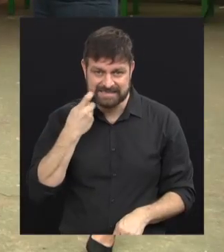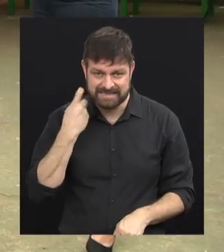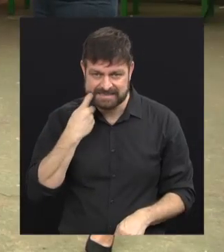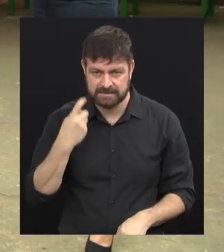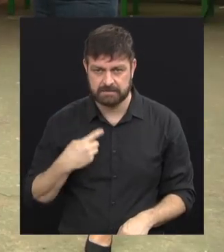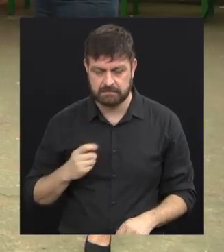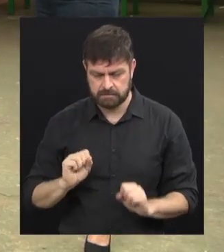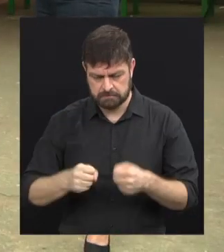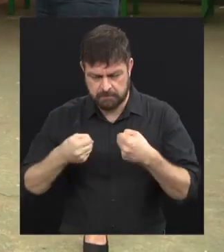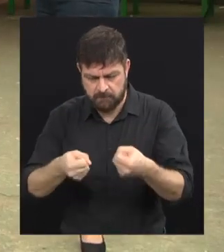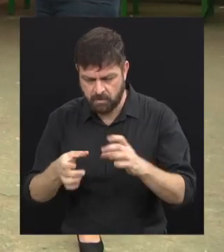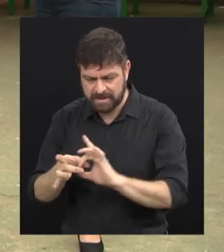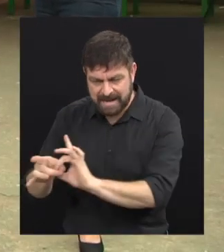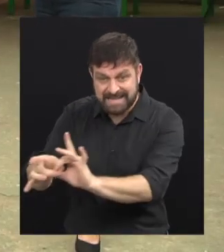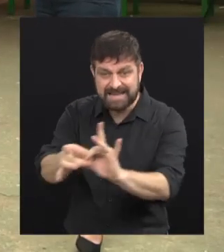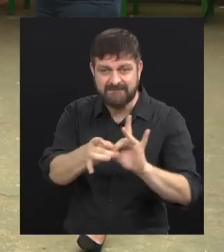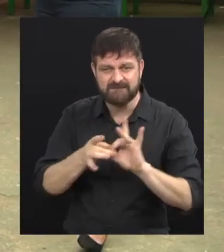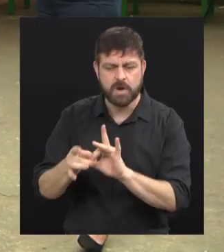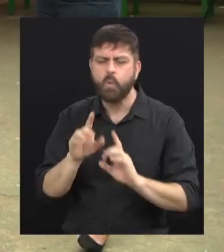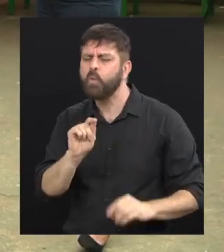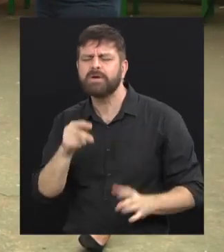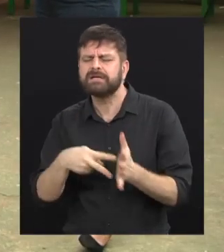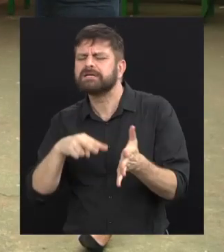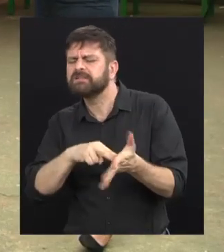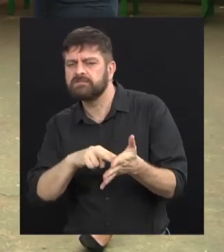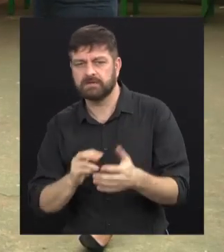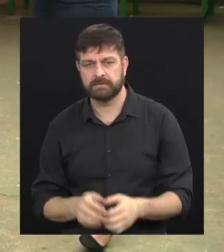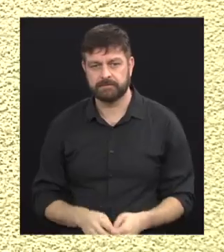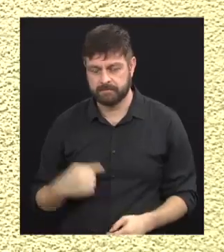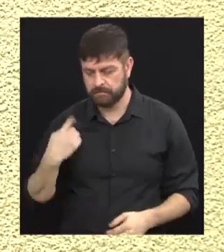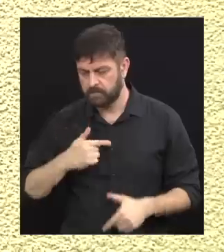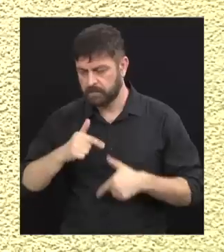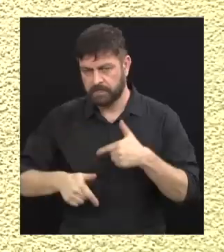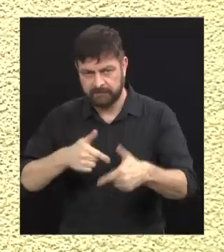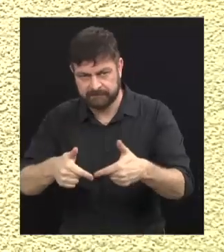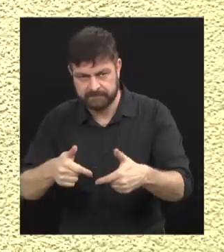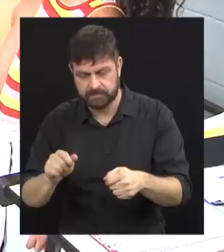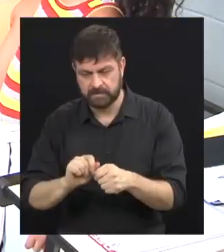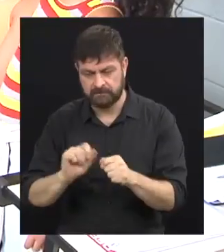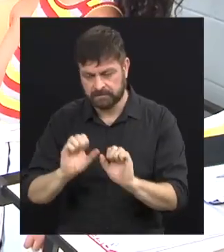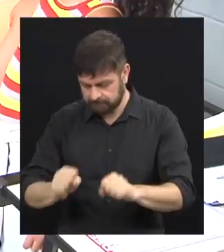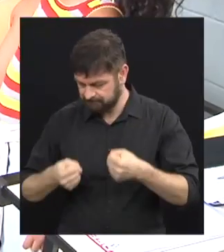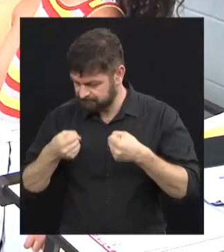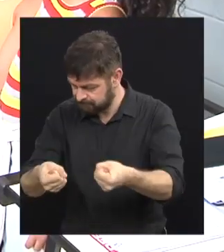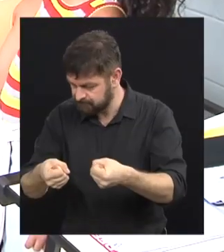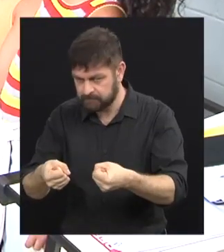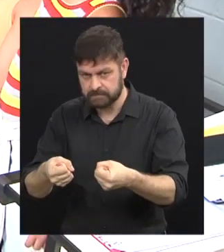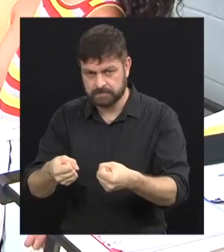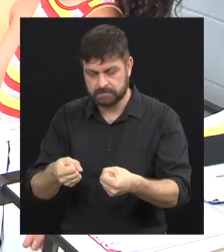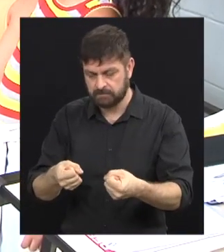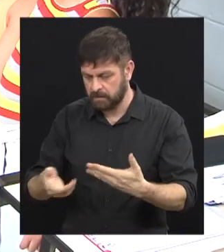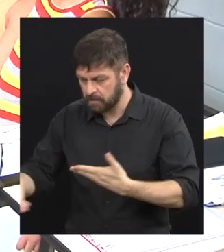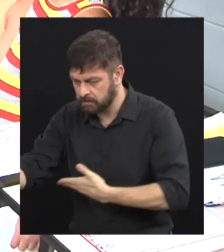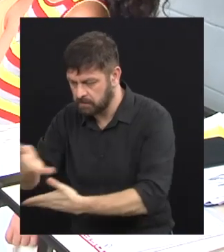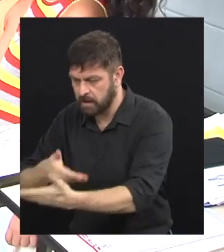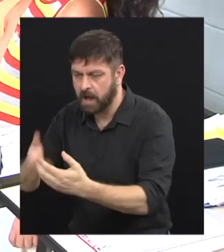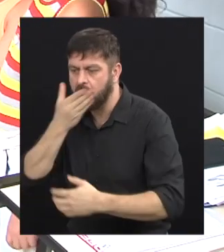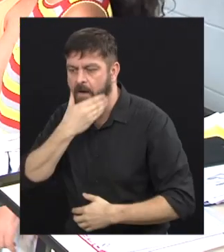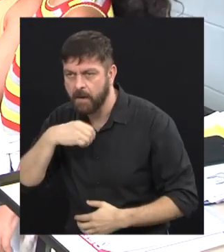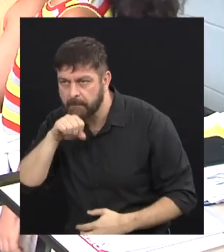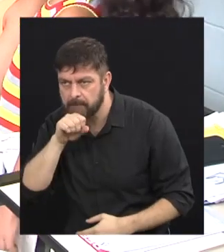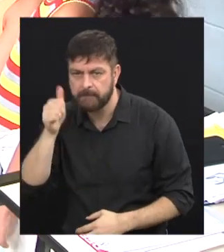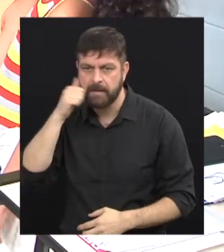fortalecimento de vínculo, do que a gente está falando especificamente? Então, gente está trabalhando para fortalecer a ligação entre pais